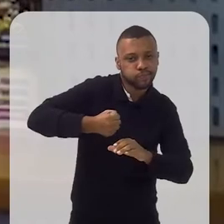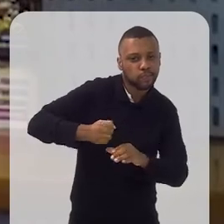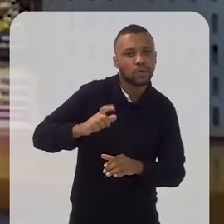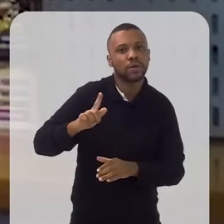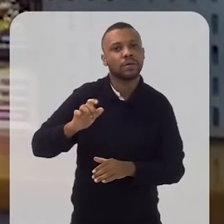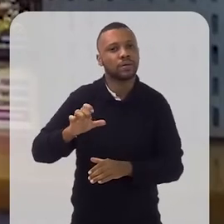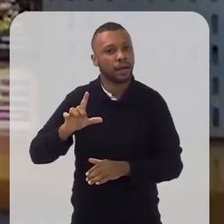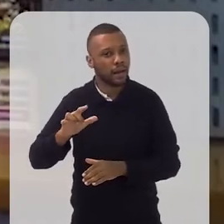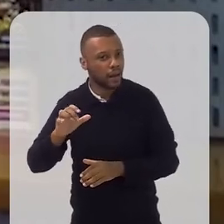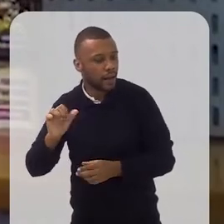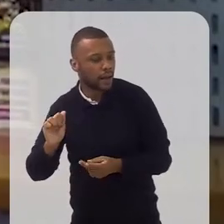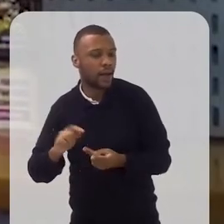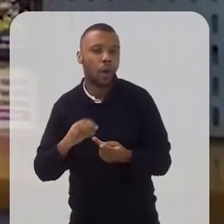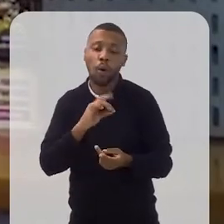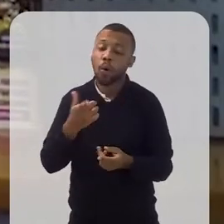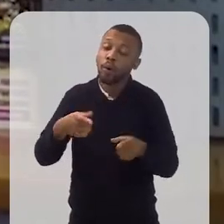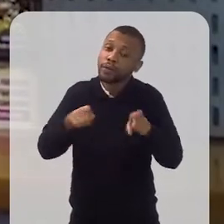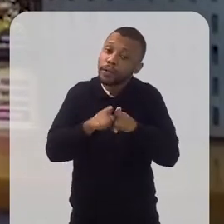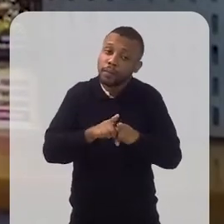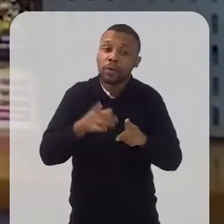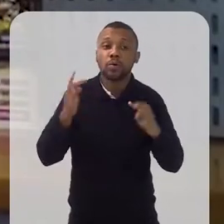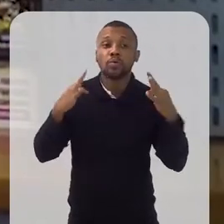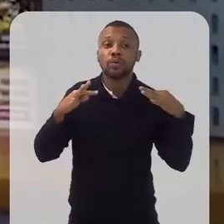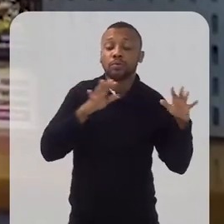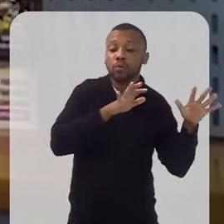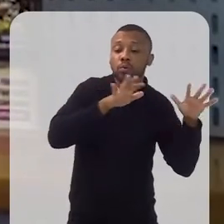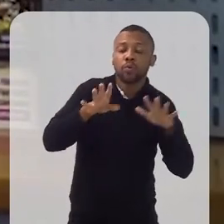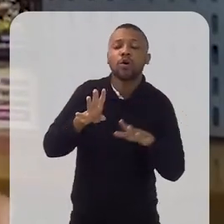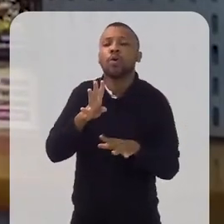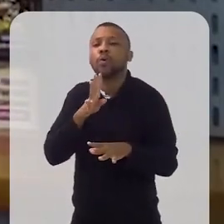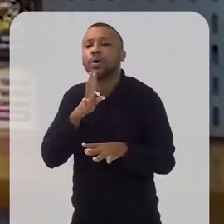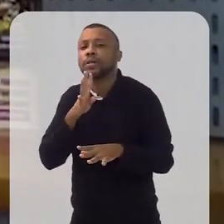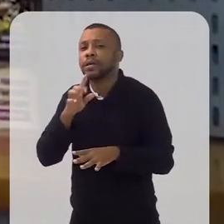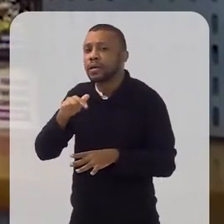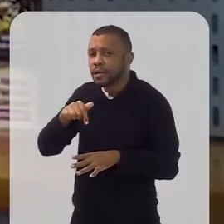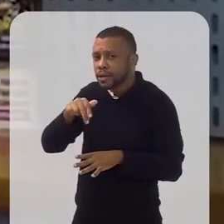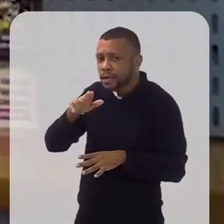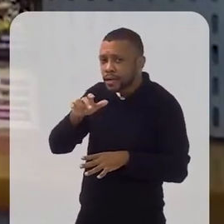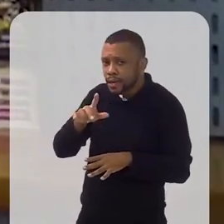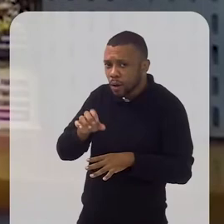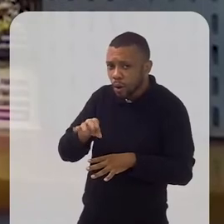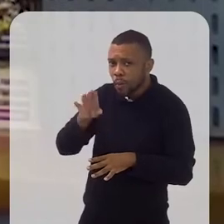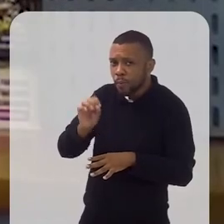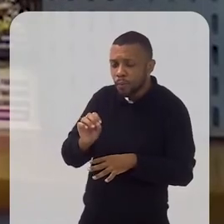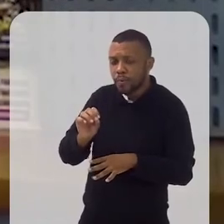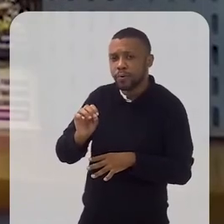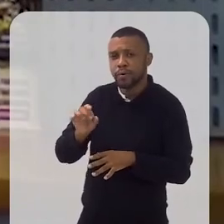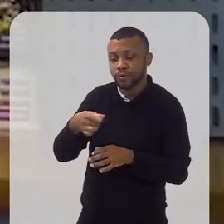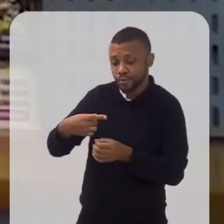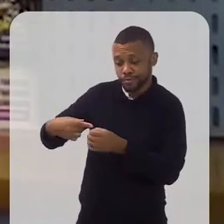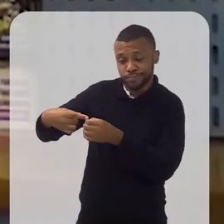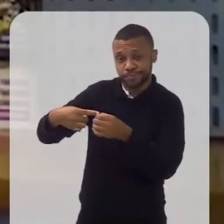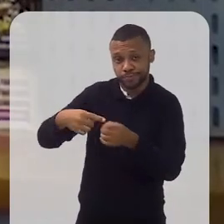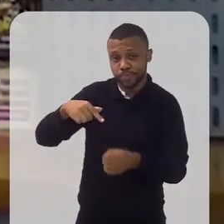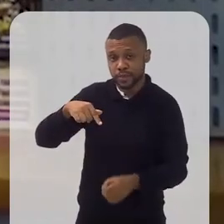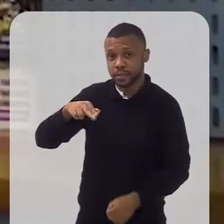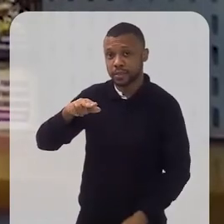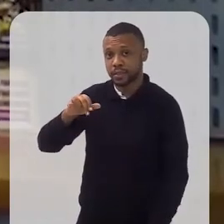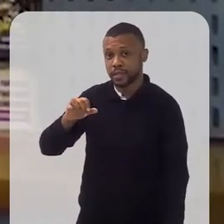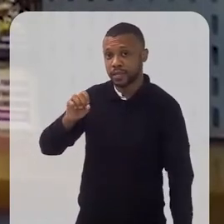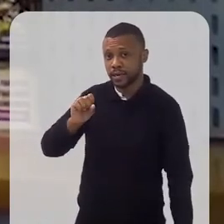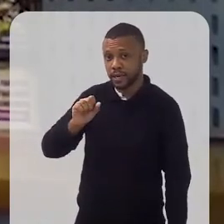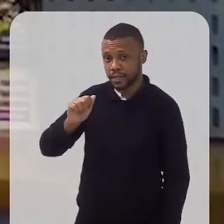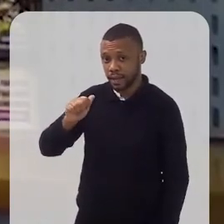receptivo mesmo de turistas para ir conhecer suas atividades. O quilombo de Machadinho, Machadinha, perdão, em Kissamã,